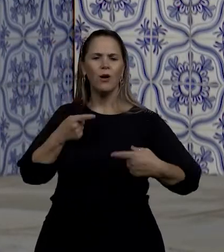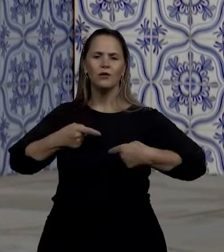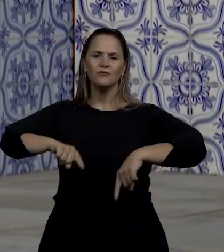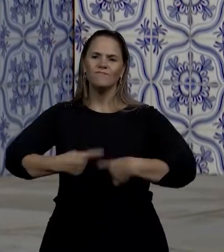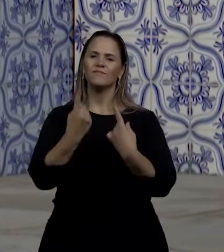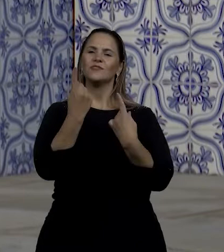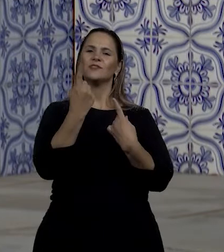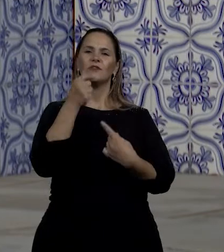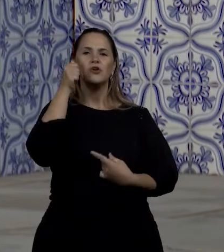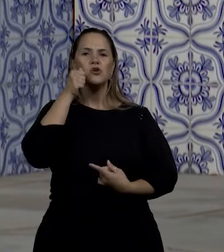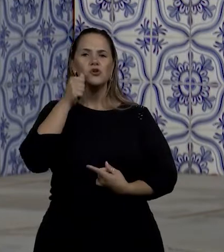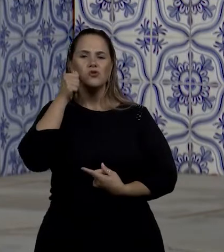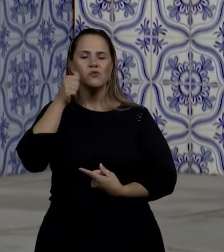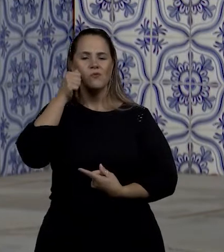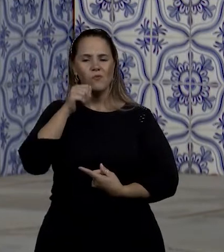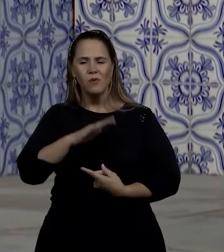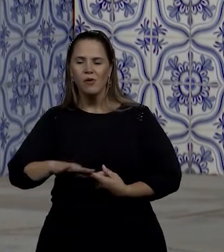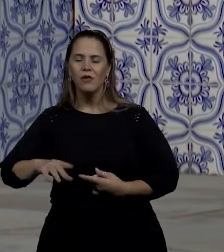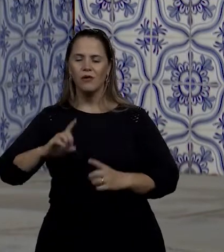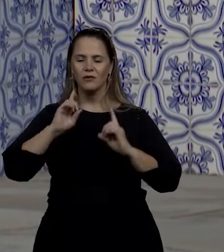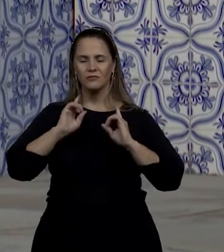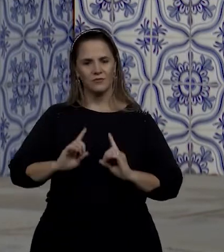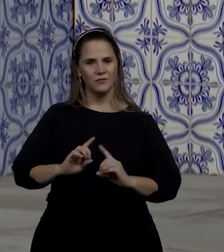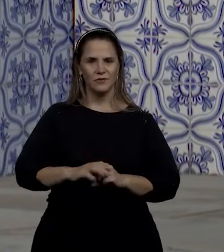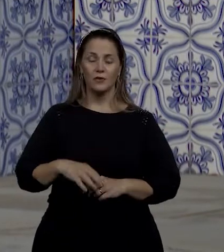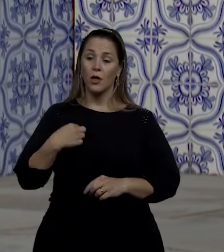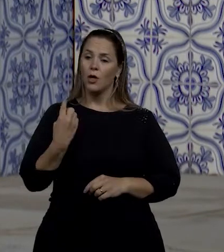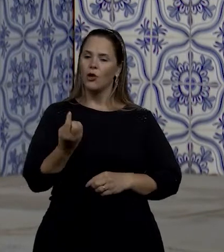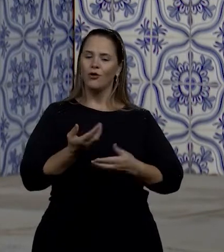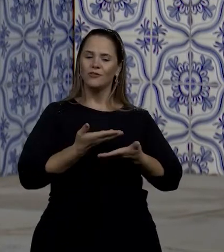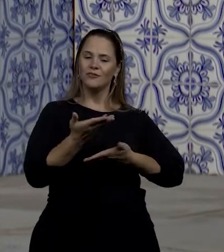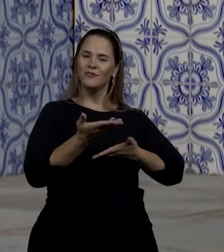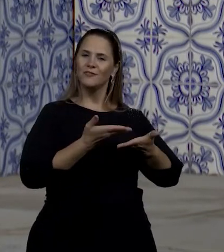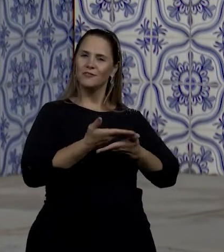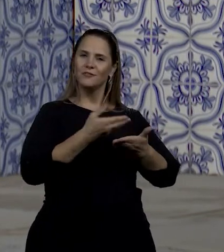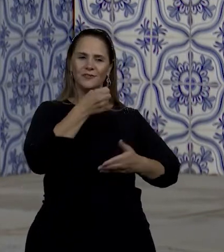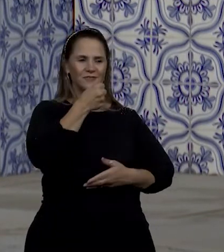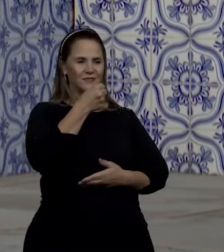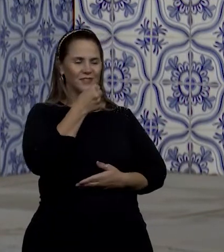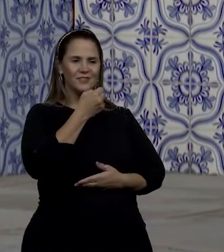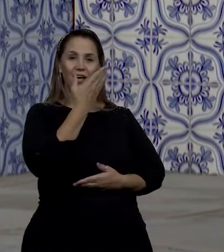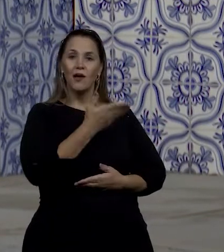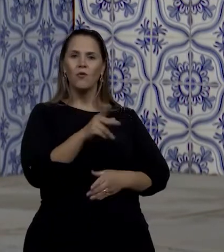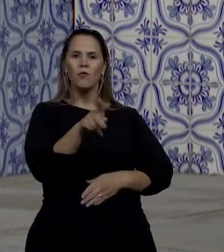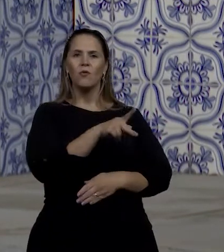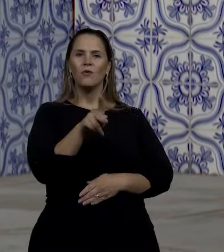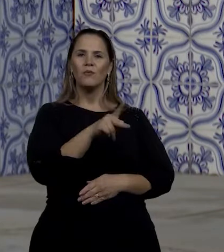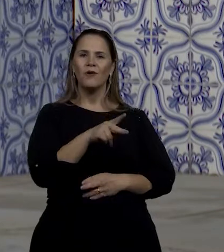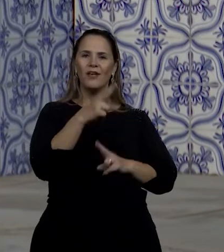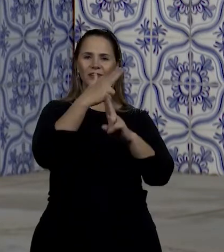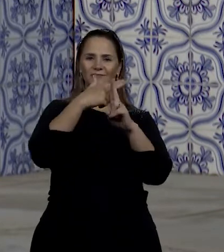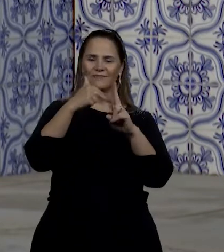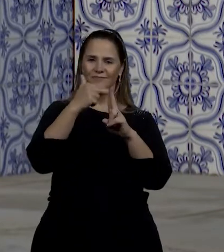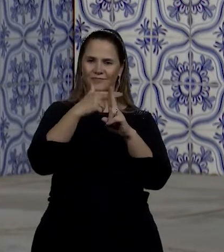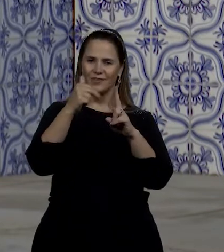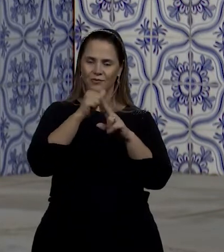de meninas e mulheres com deficiência? Nós conversamos com a pesquisadora da Universidade de Brasília, Thais Imperatore, para saber mais.